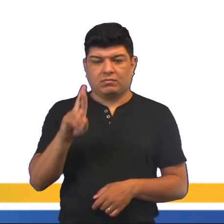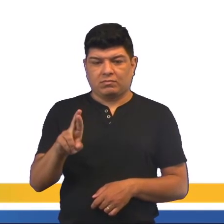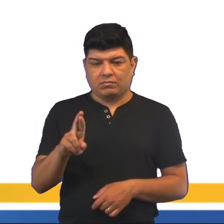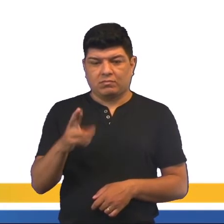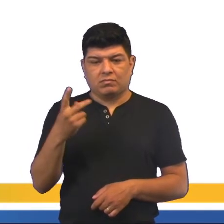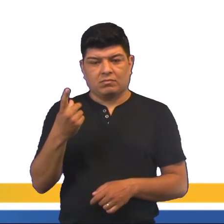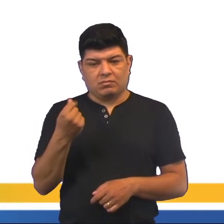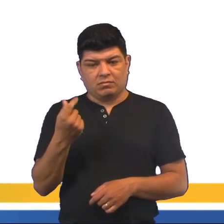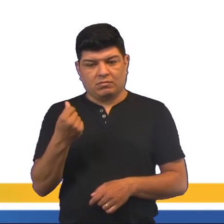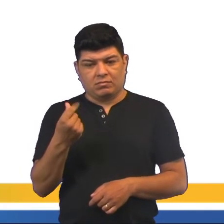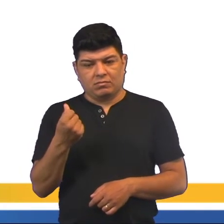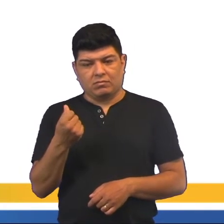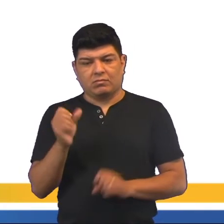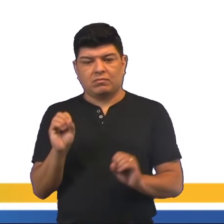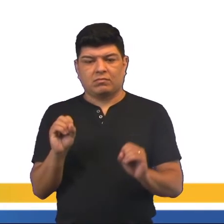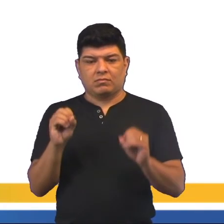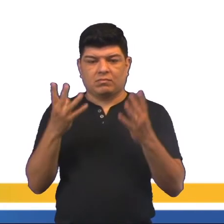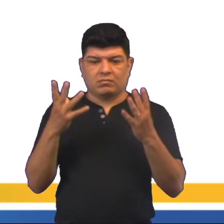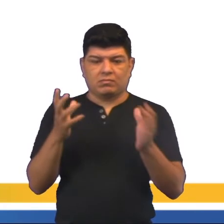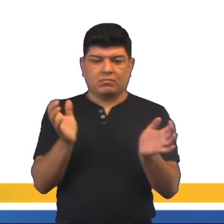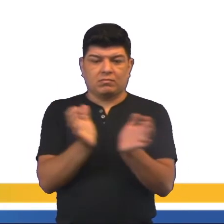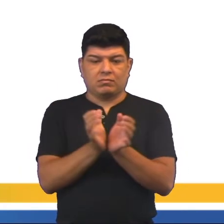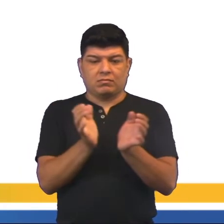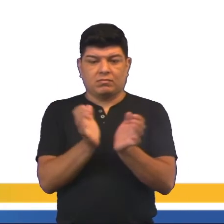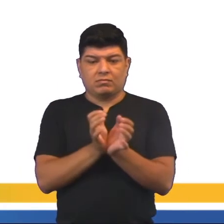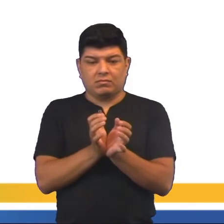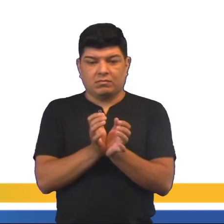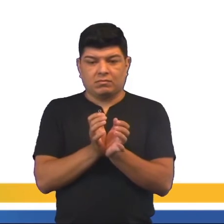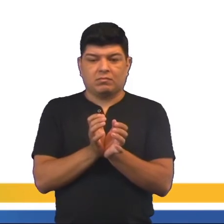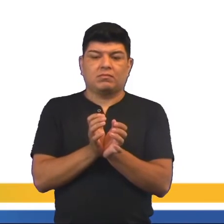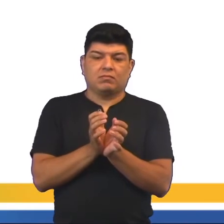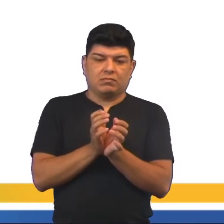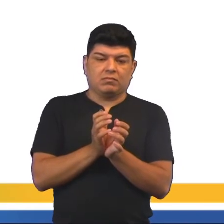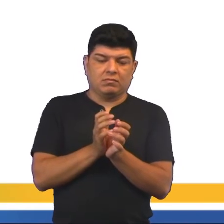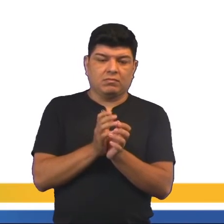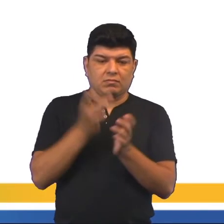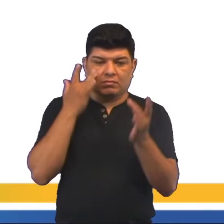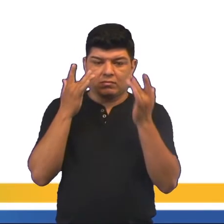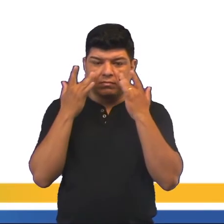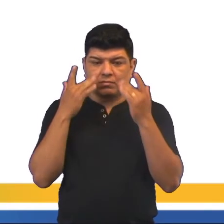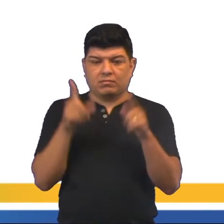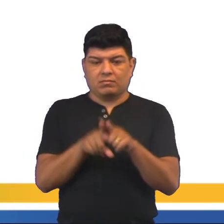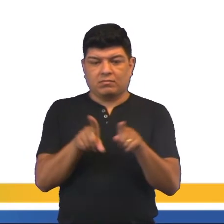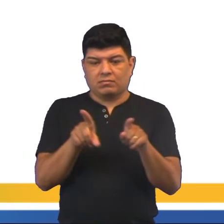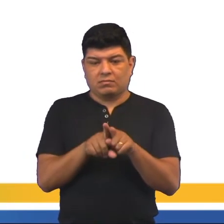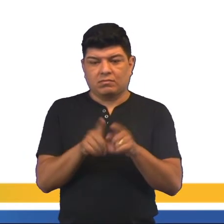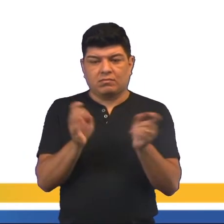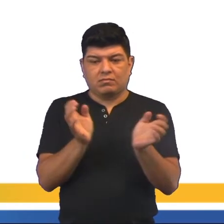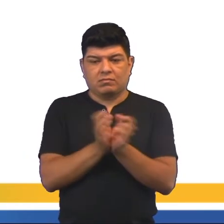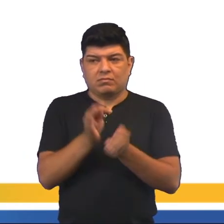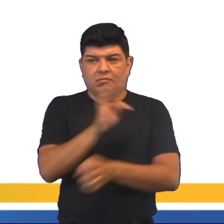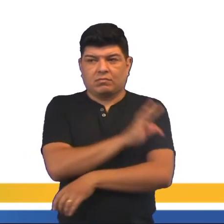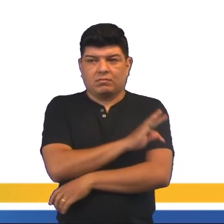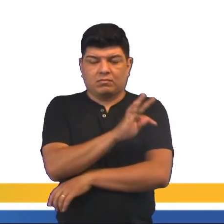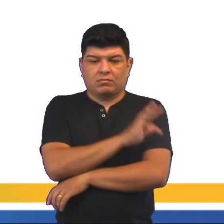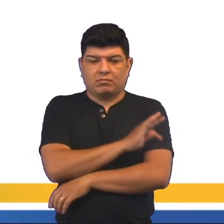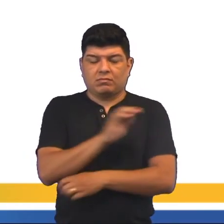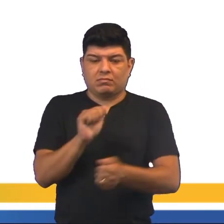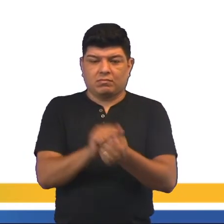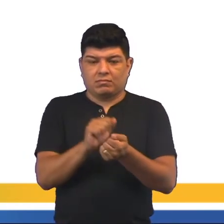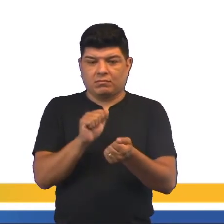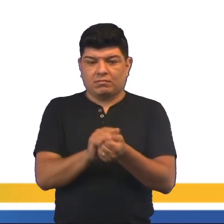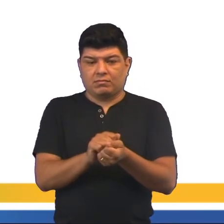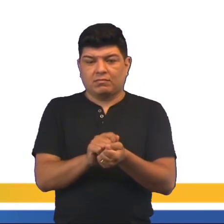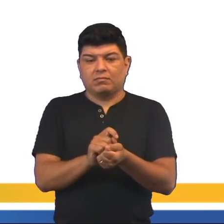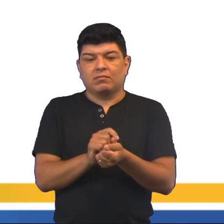produção do espetáculo, né? Além da equipe dramática, a produção de uma peça teatral conta com a equipe técnica, geralmente composta